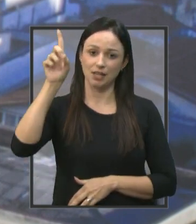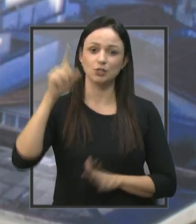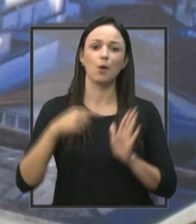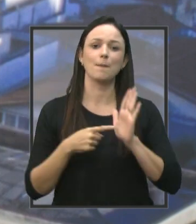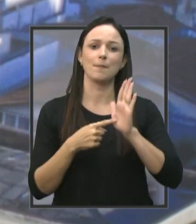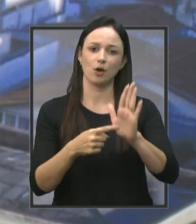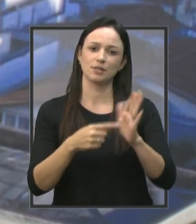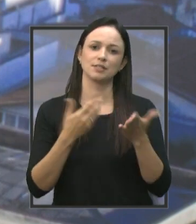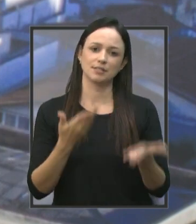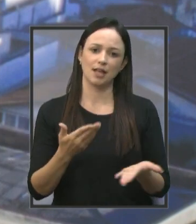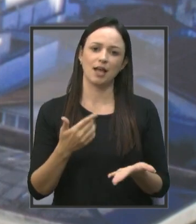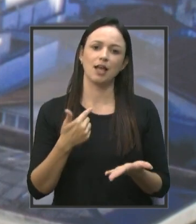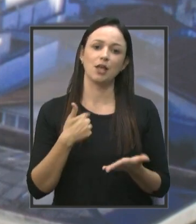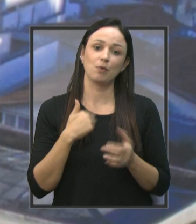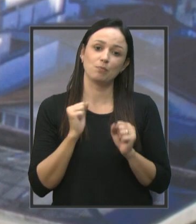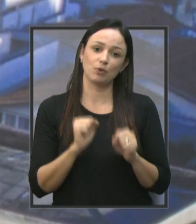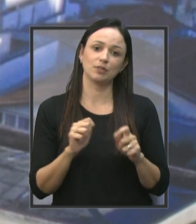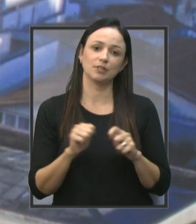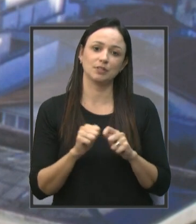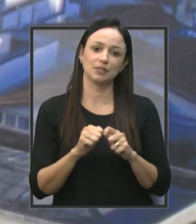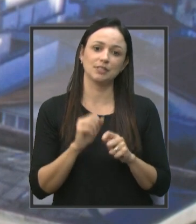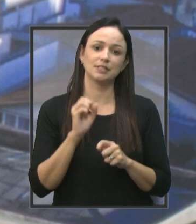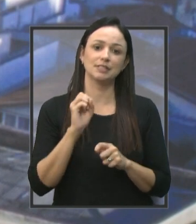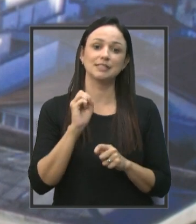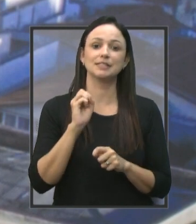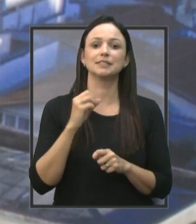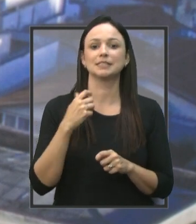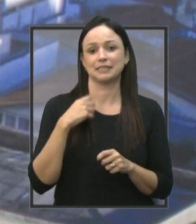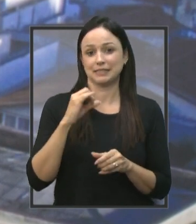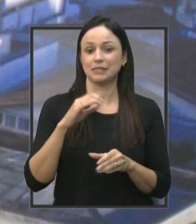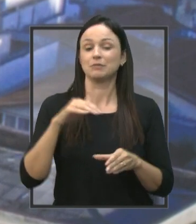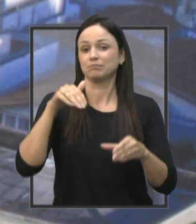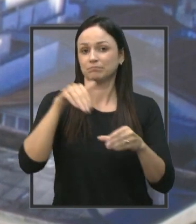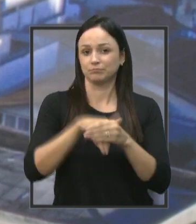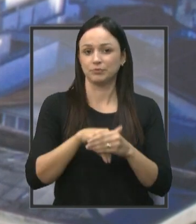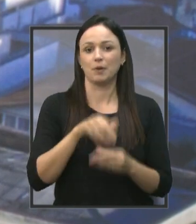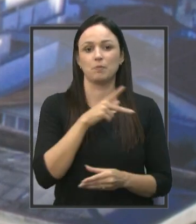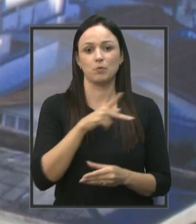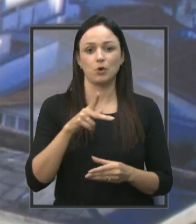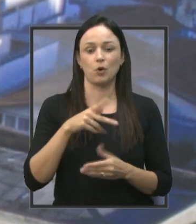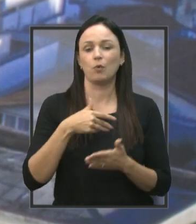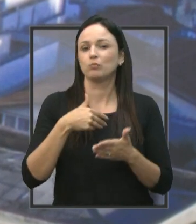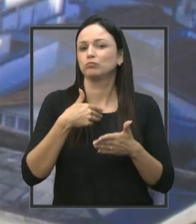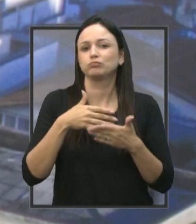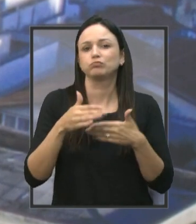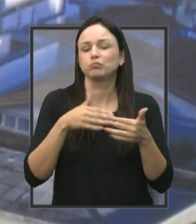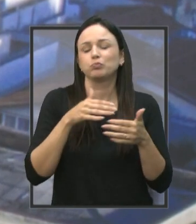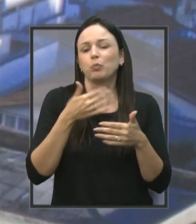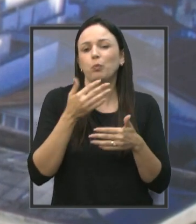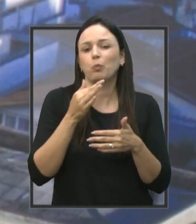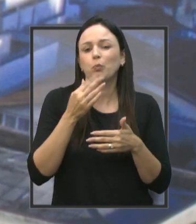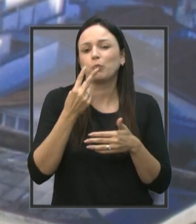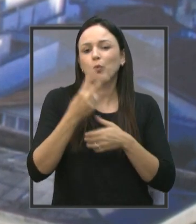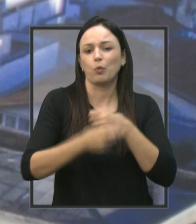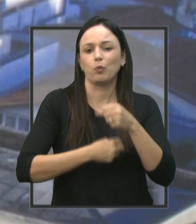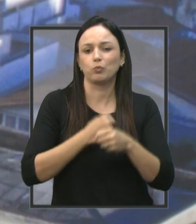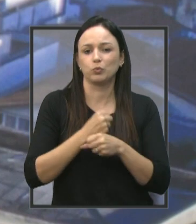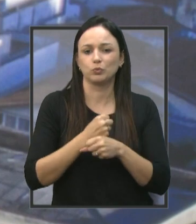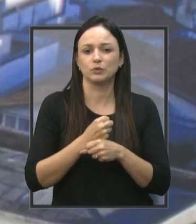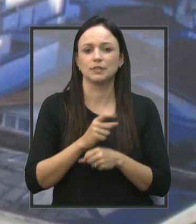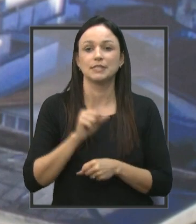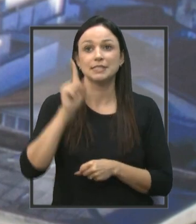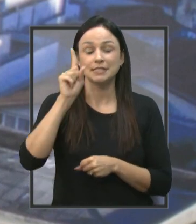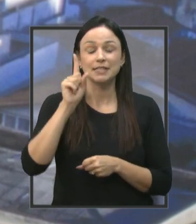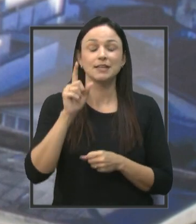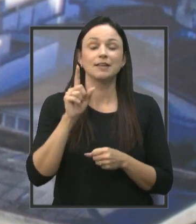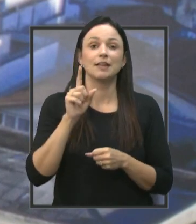que eu poderia realizar, sendo eleito presidente para algum bienio, futuramente, agora, se Deus